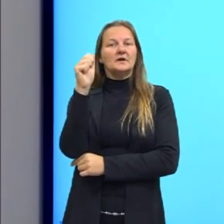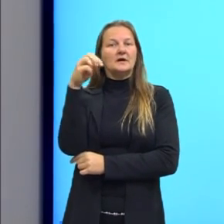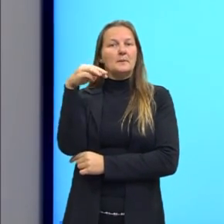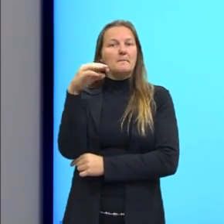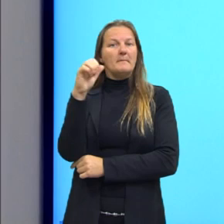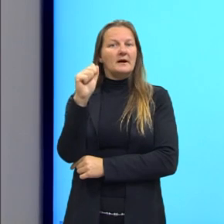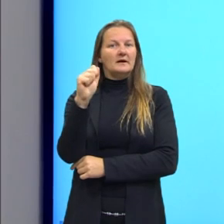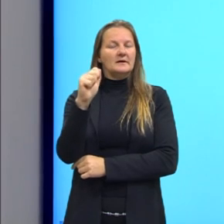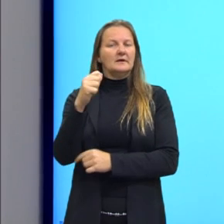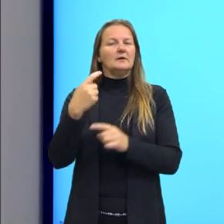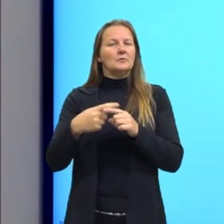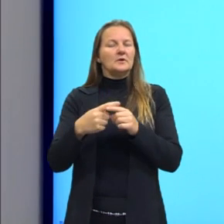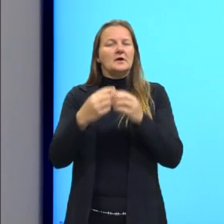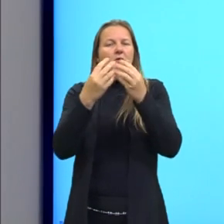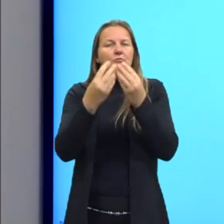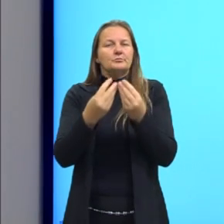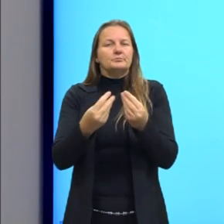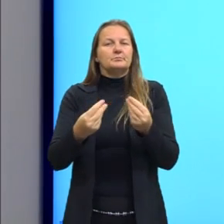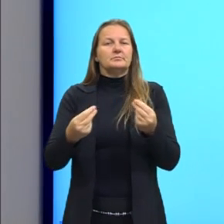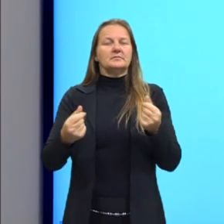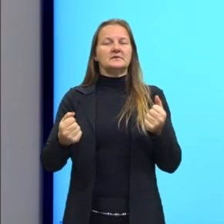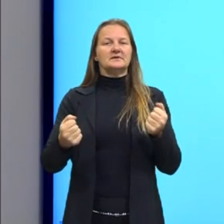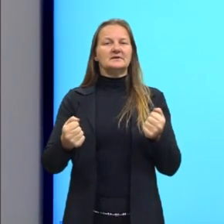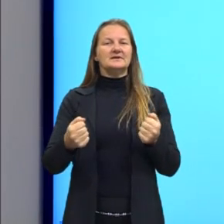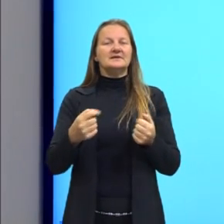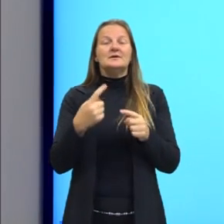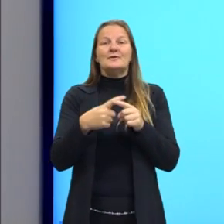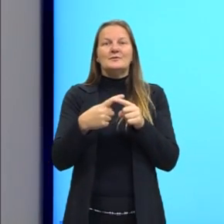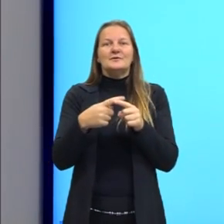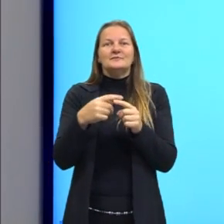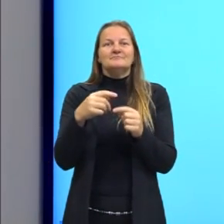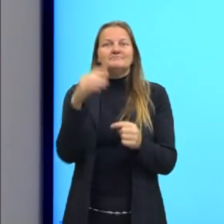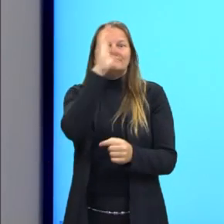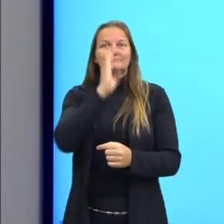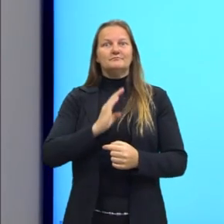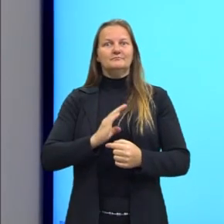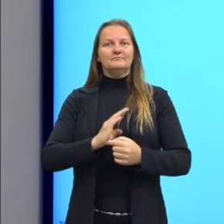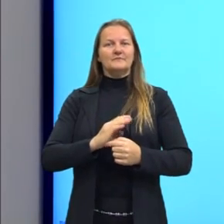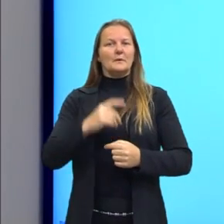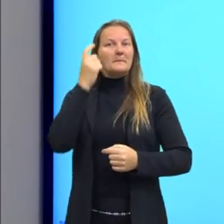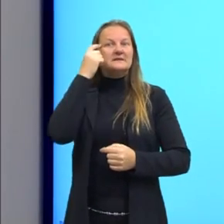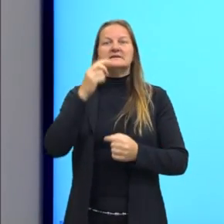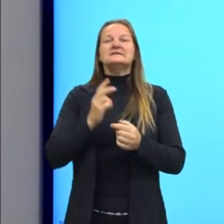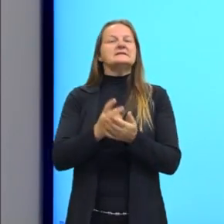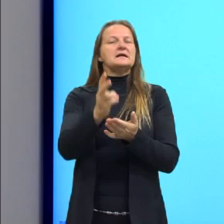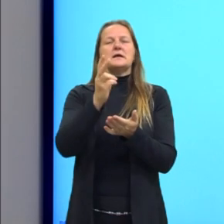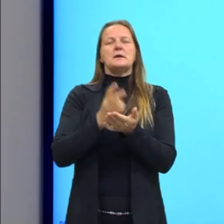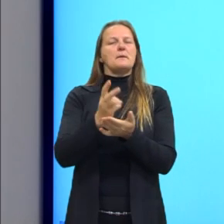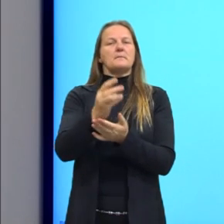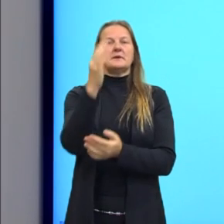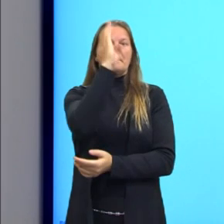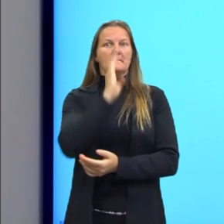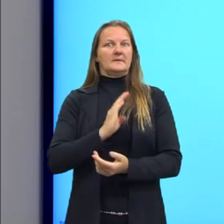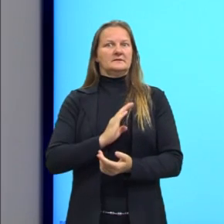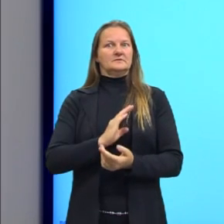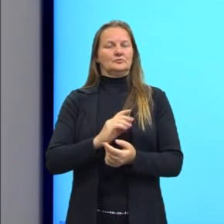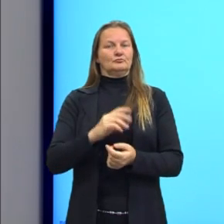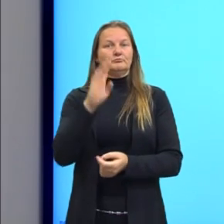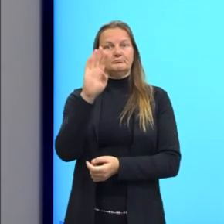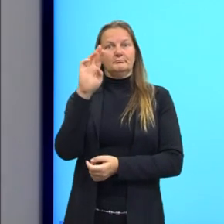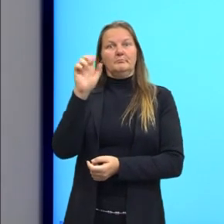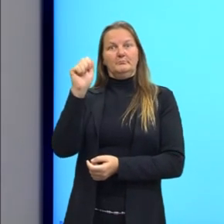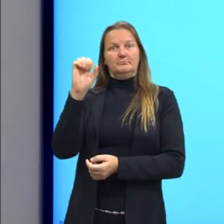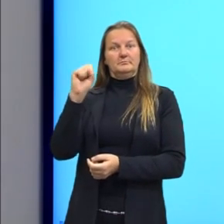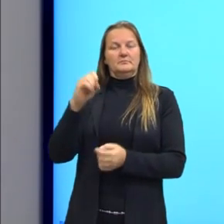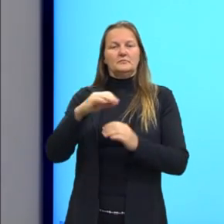isso nos ajuda a desnaturalizar um pouco essa ideia, que se a gente fala do Brasil, parece que ele existe desde sempre, que essas fronteiras